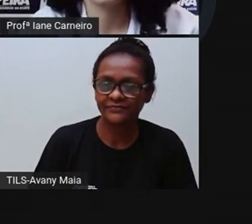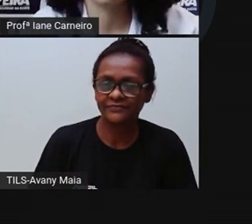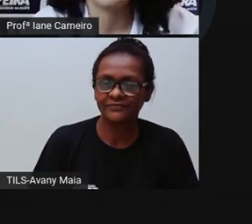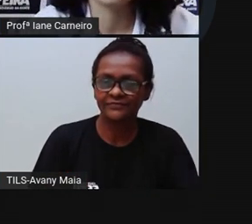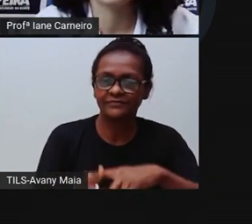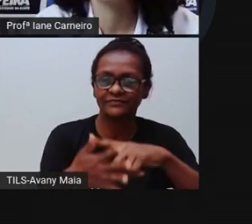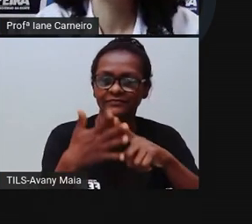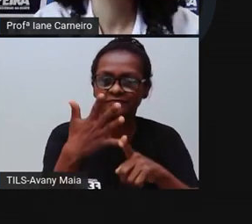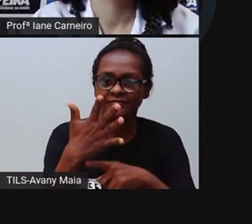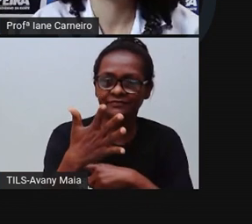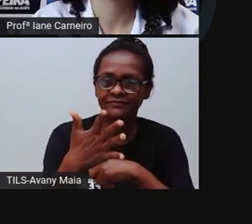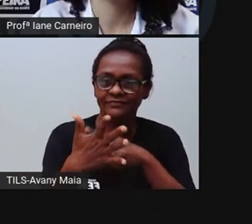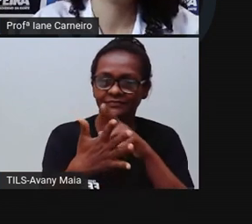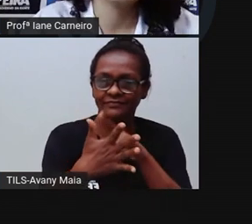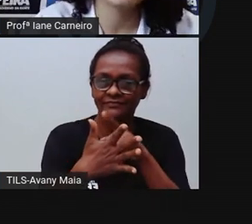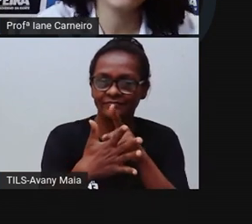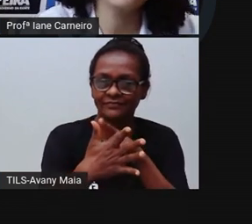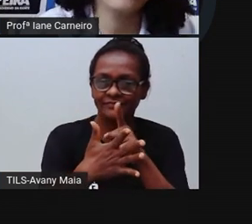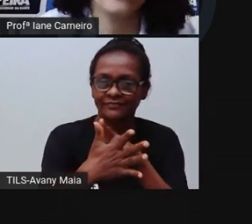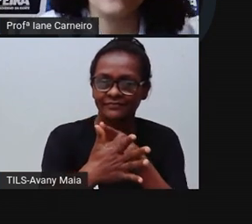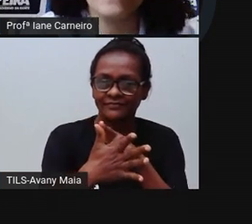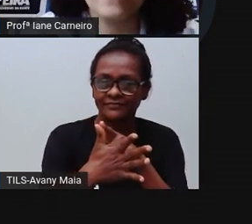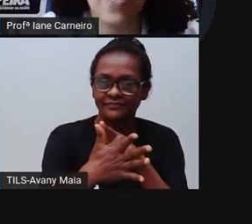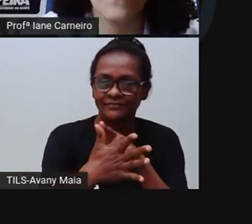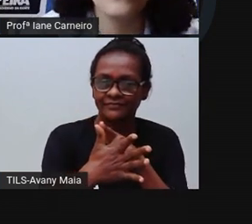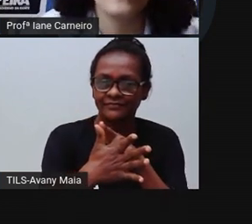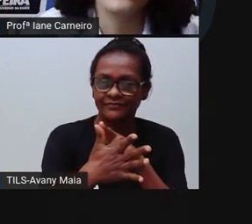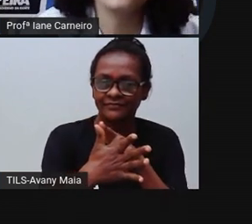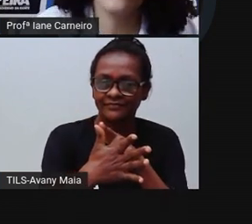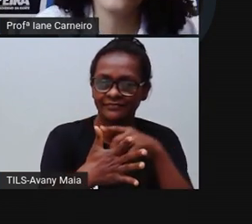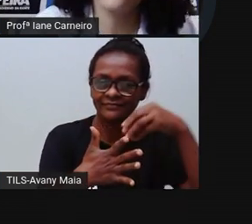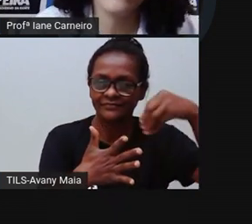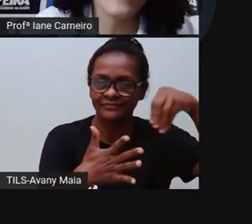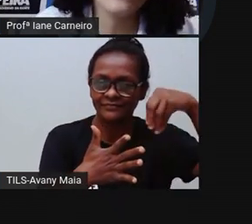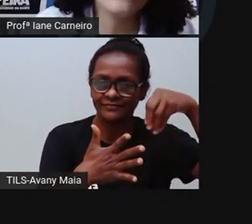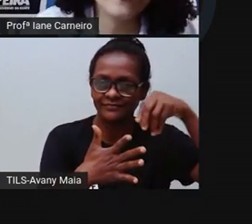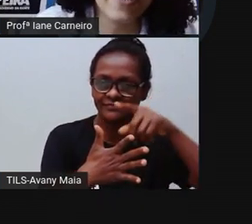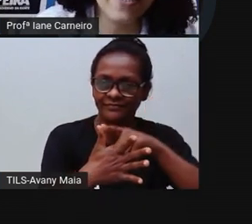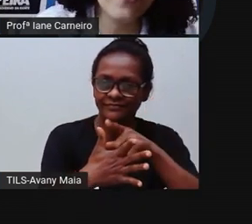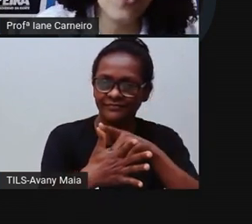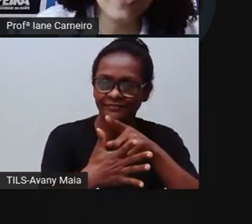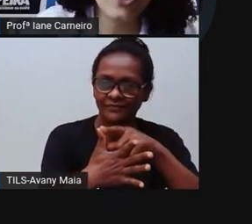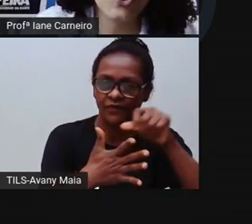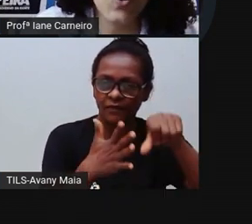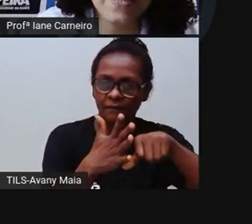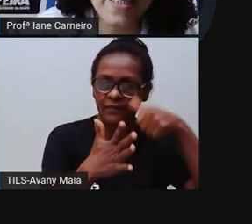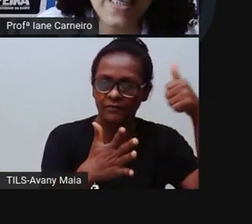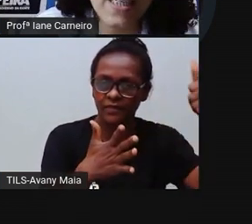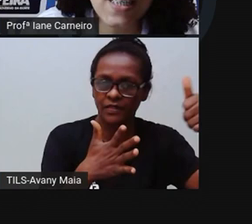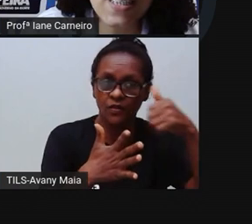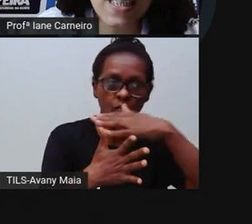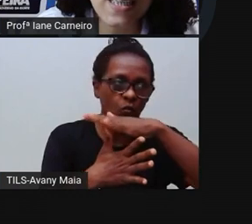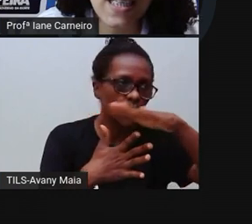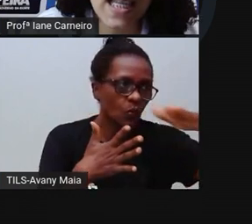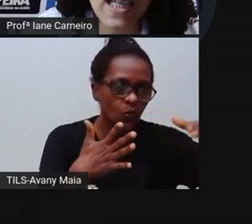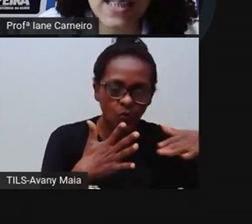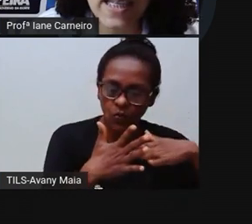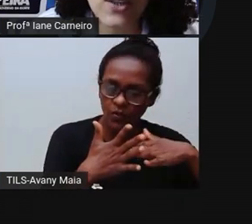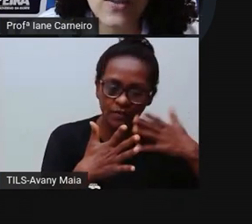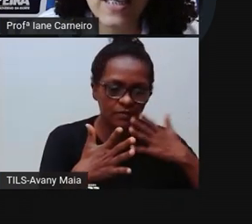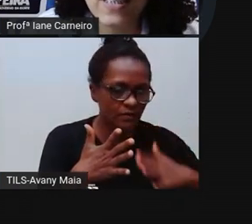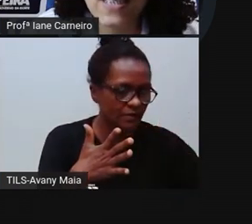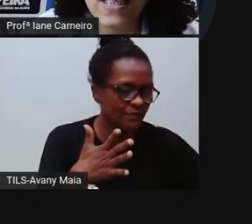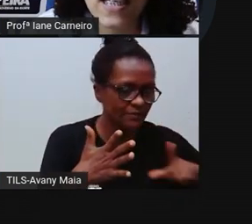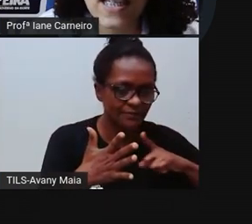colocou aqui a imagem também. Tá nessa revistinha especial. Então, o primeiro direito, ó, que toda criança tem,